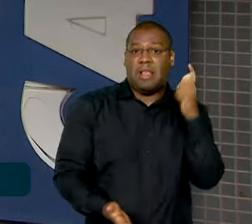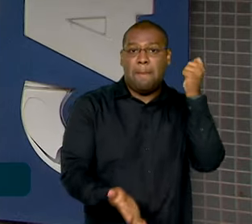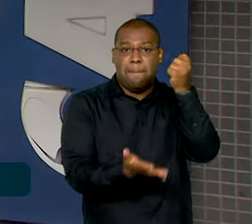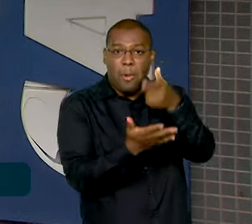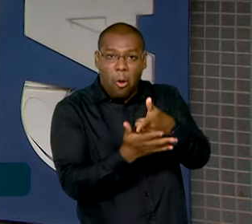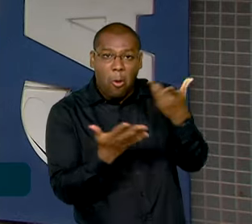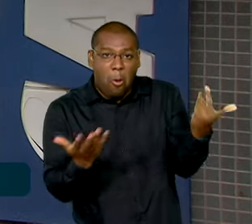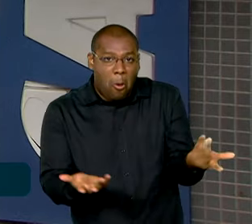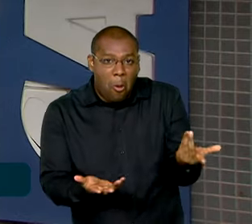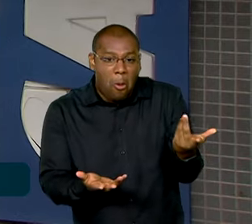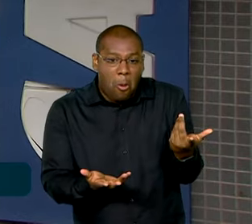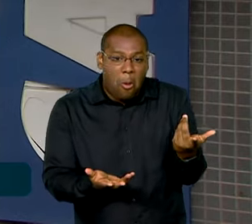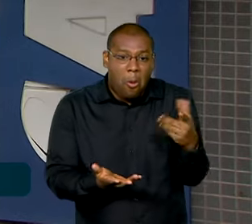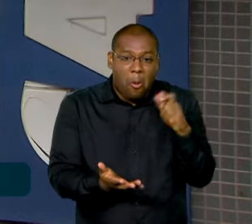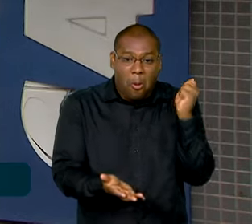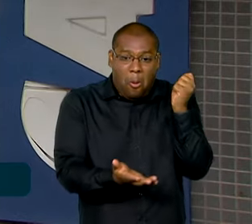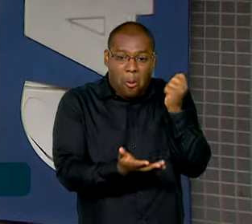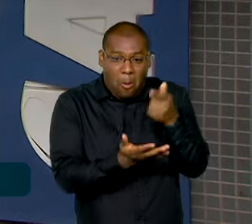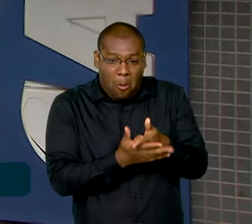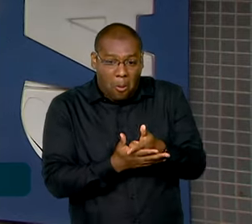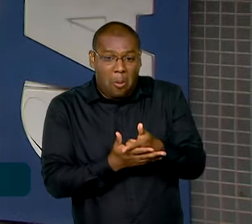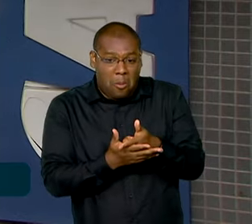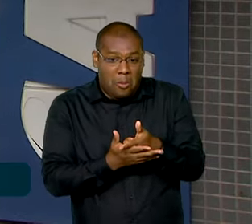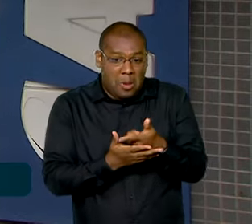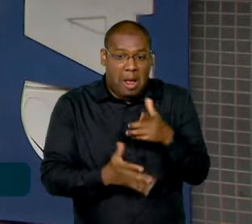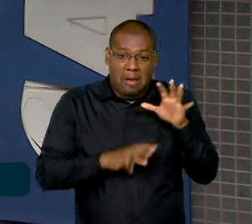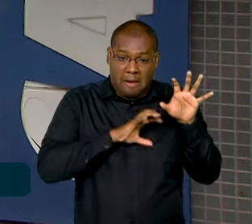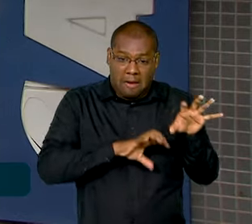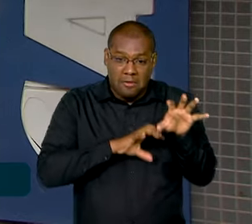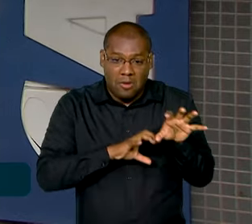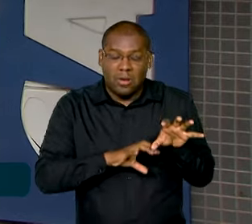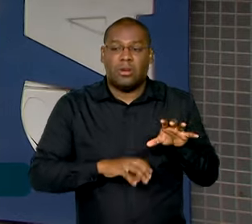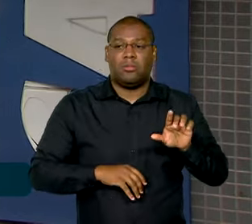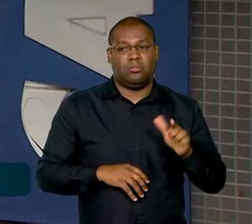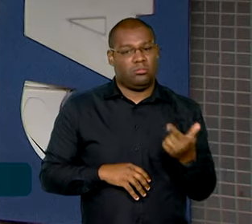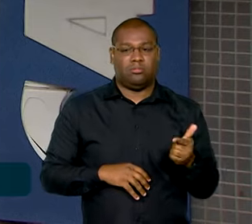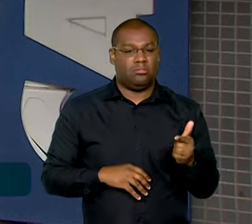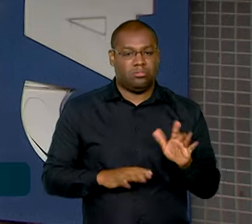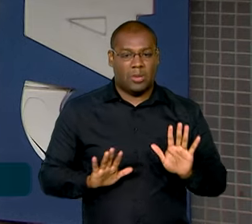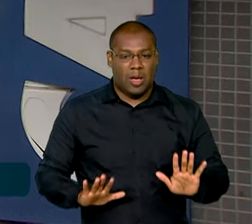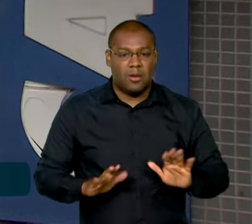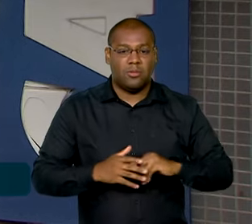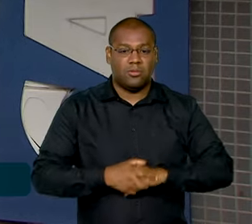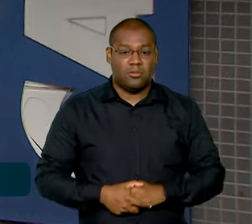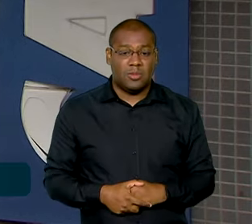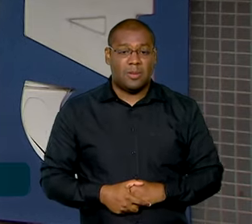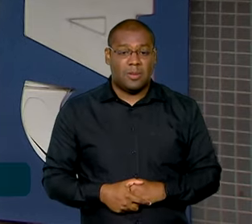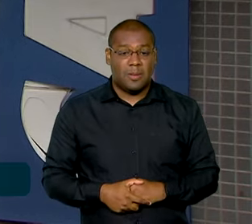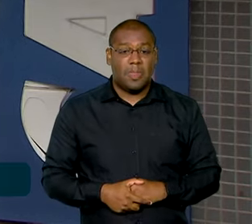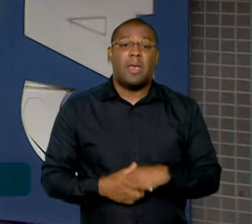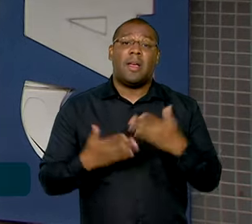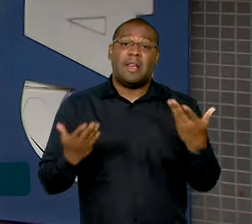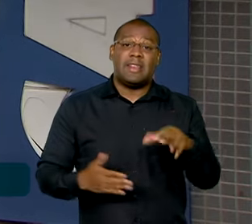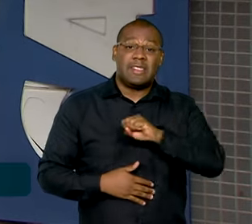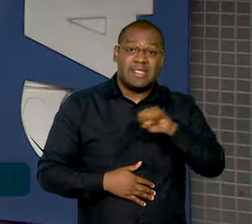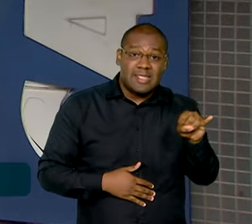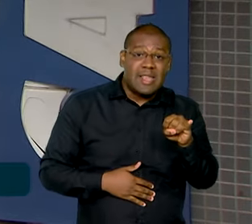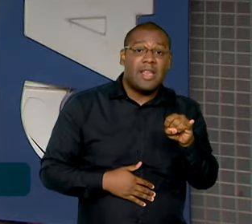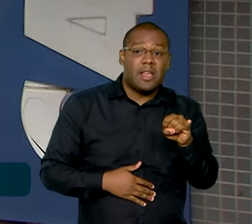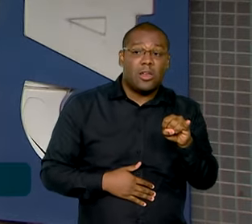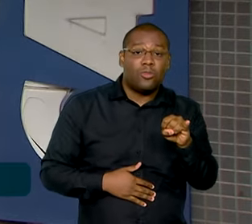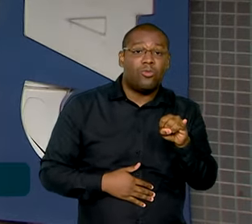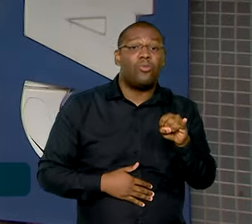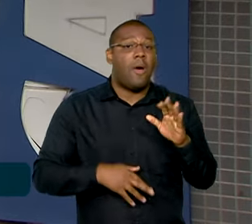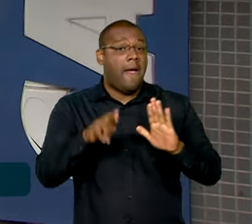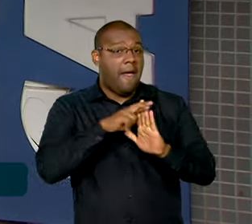prejudicado ou identifique alguma coisa estranha na hora de sacar o Bolsa Família, ele pode fazer uma denúncia na ouvidoria da